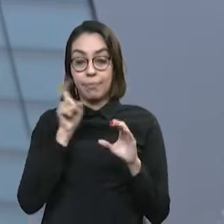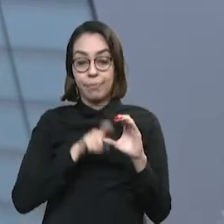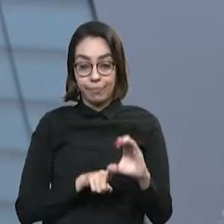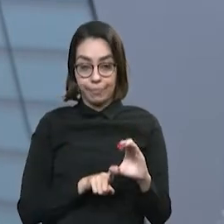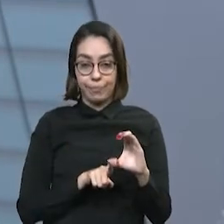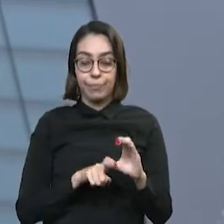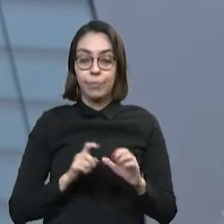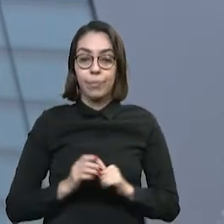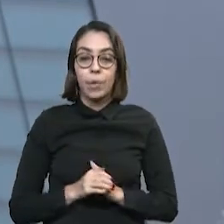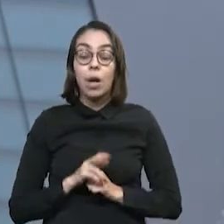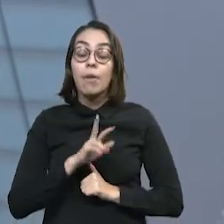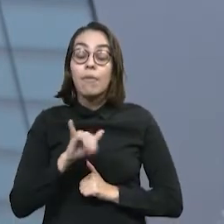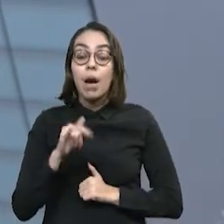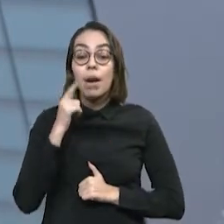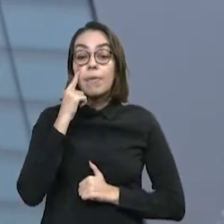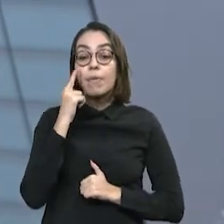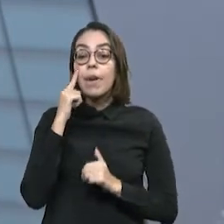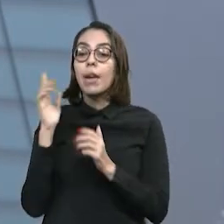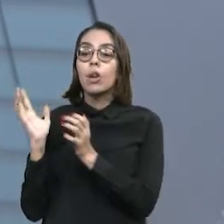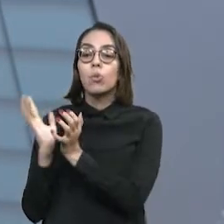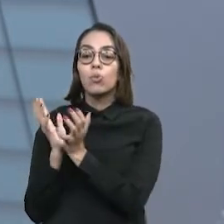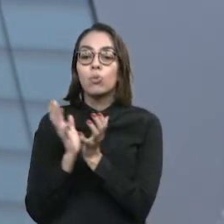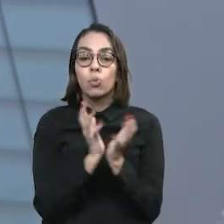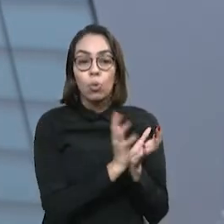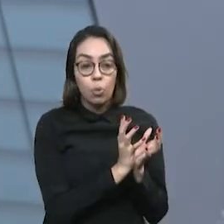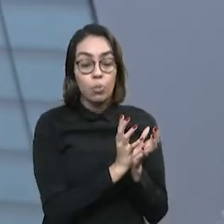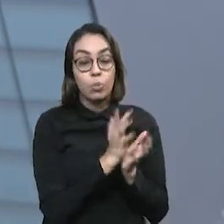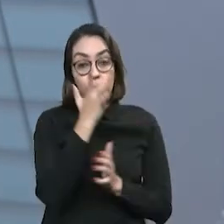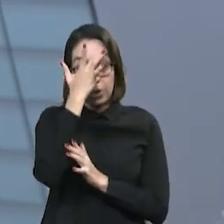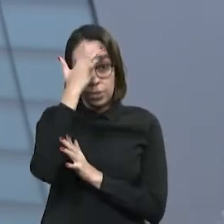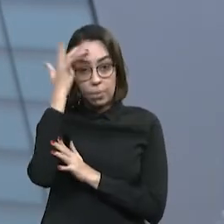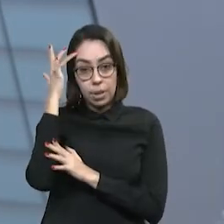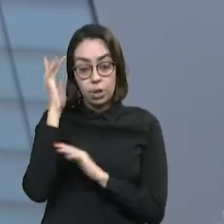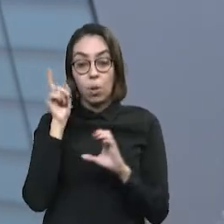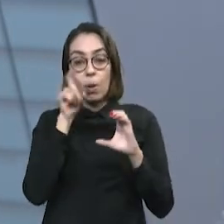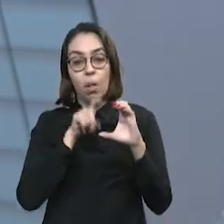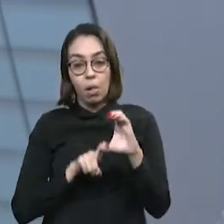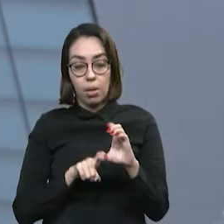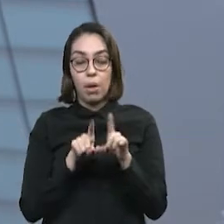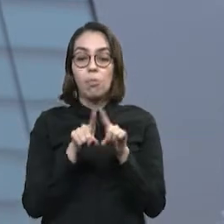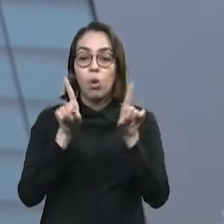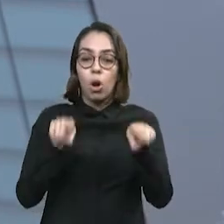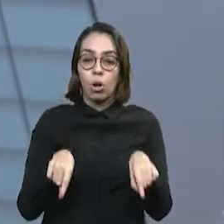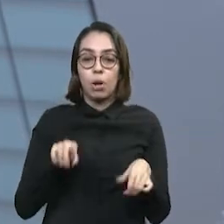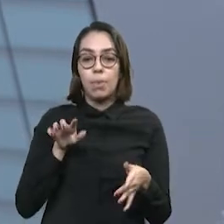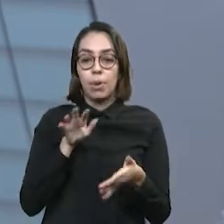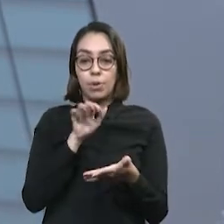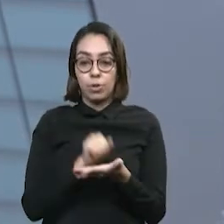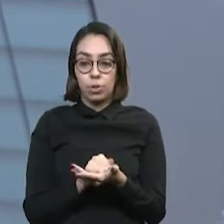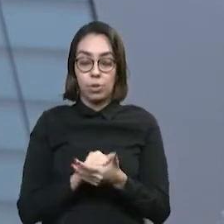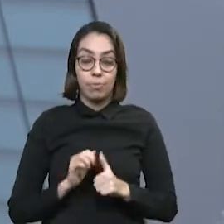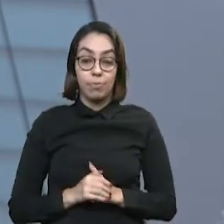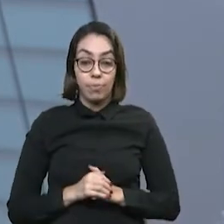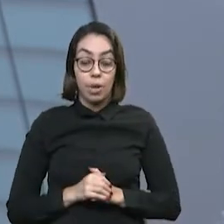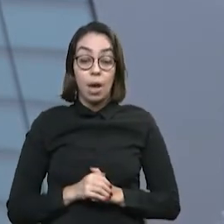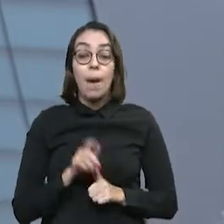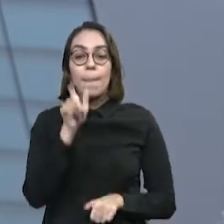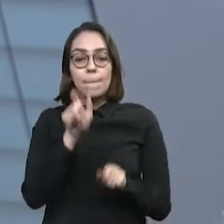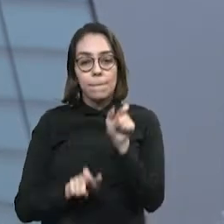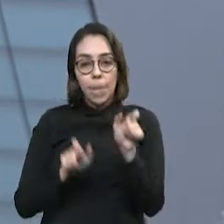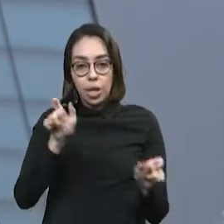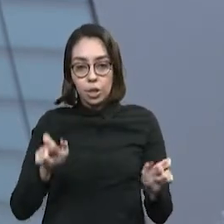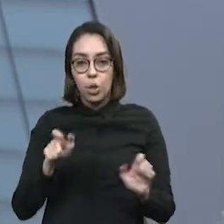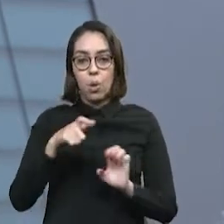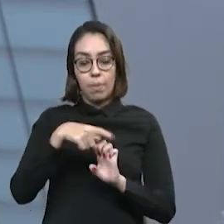o processo de classificação de dívidas inscritas no programa, permitindo a esses microempreendedores a